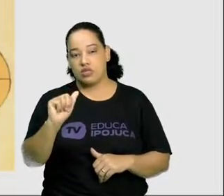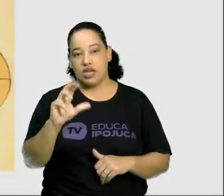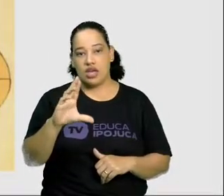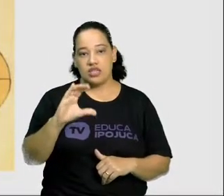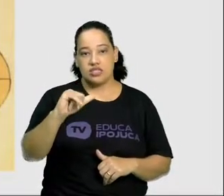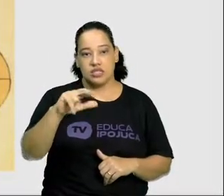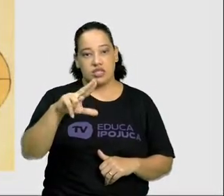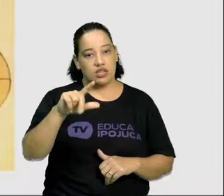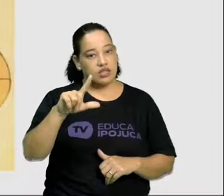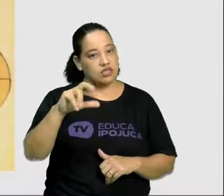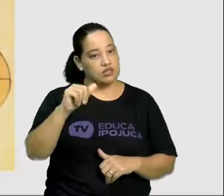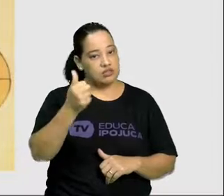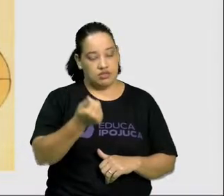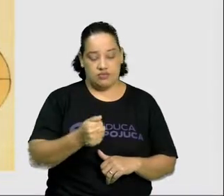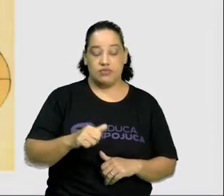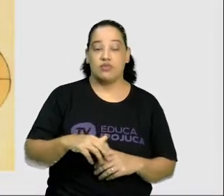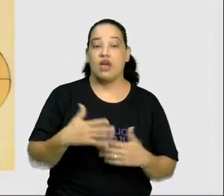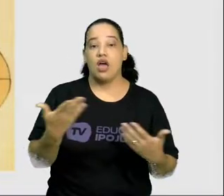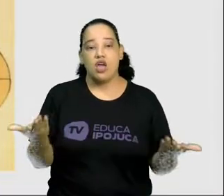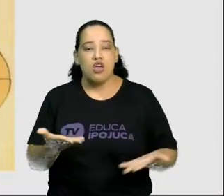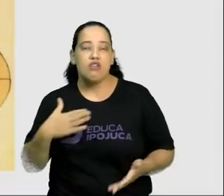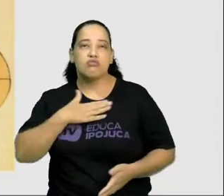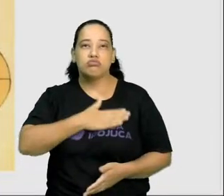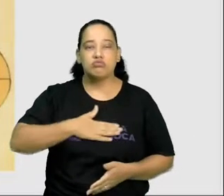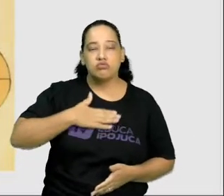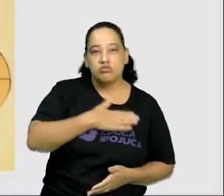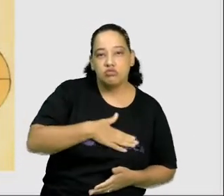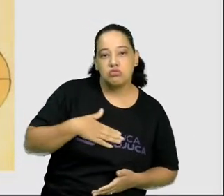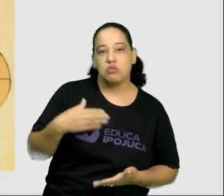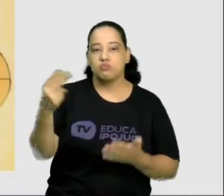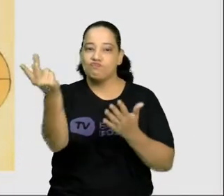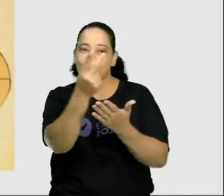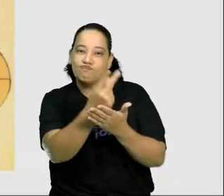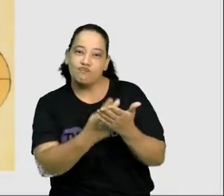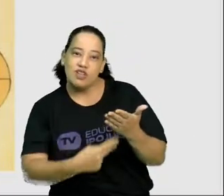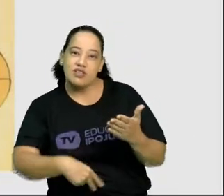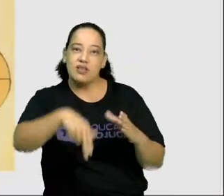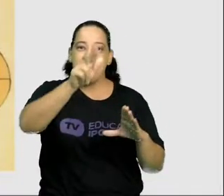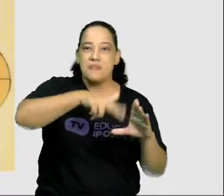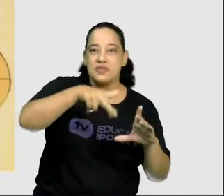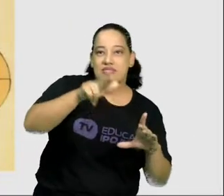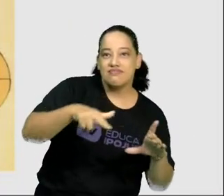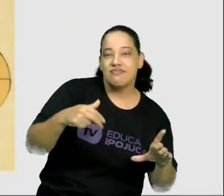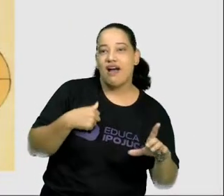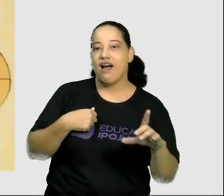o sol? Não ficou lindo? Usei dois círculos.